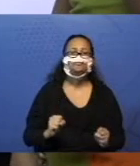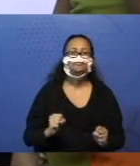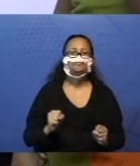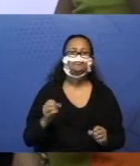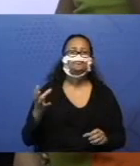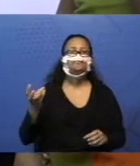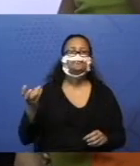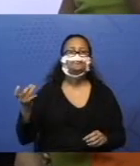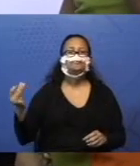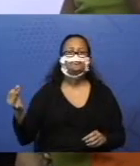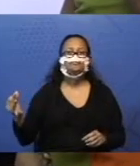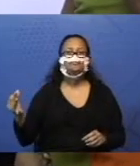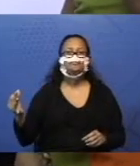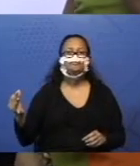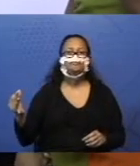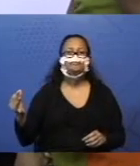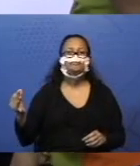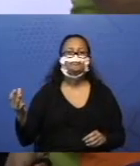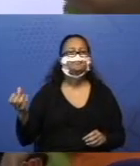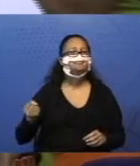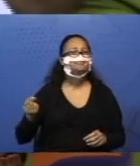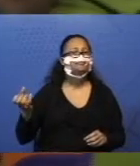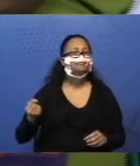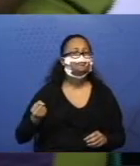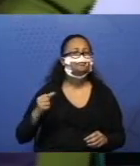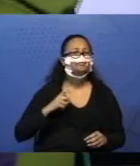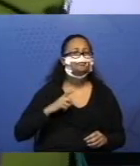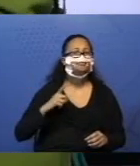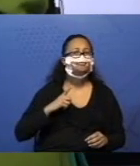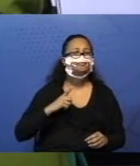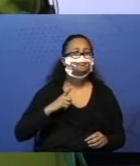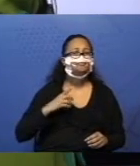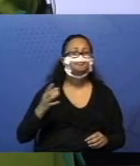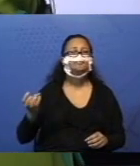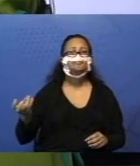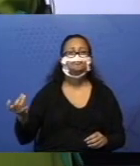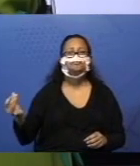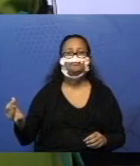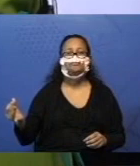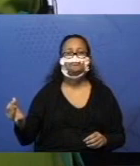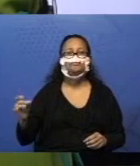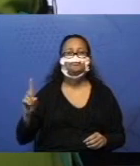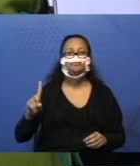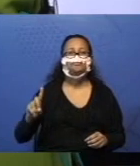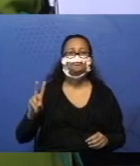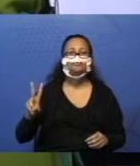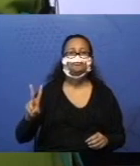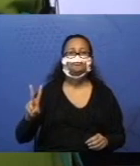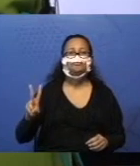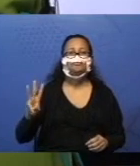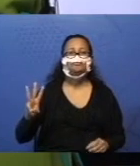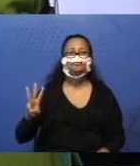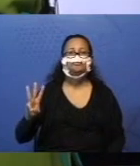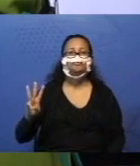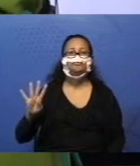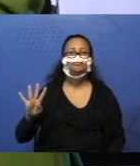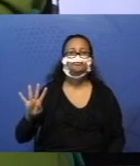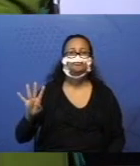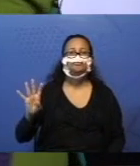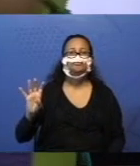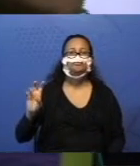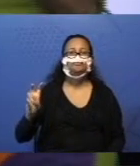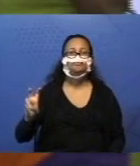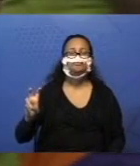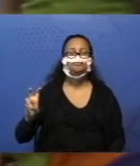quantos quadrinhos em branco tem? Vamos contar? 1, 2, 3, 4,